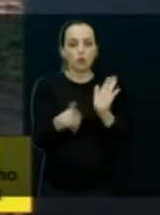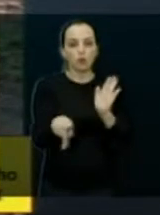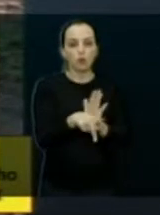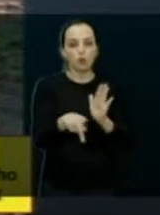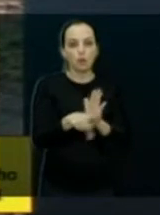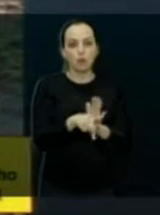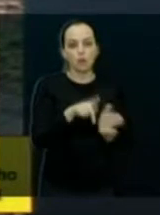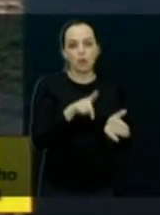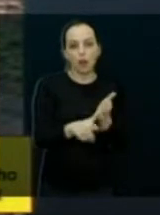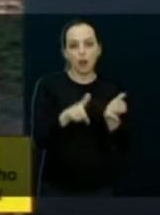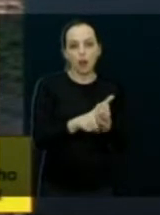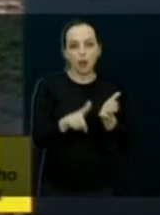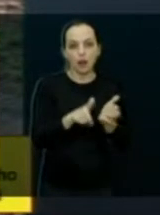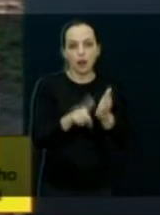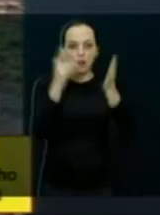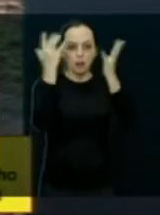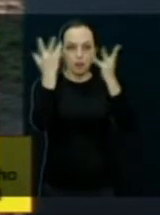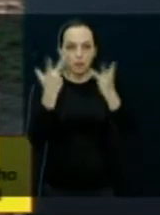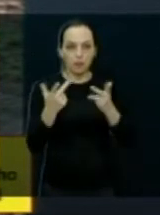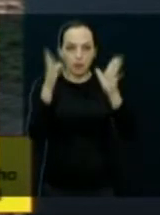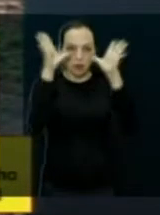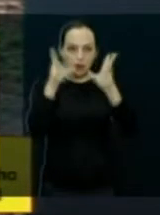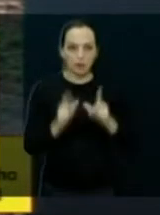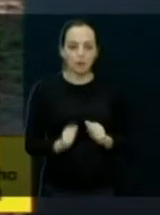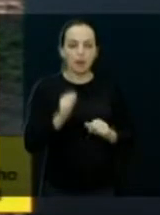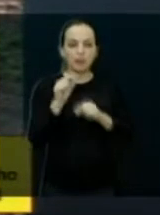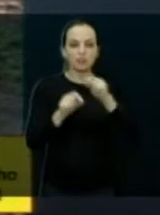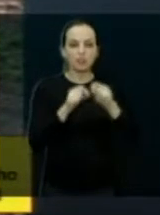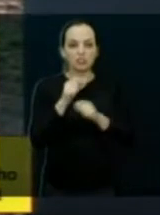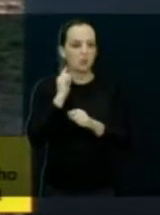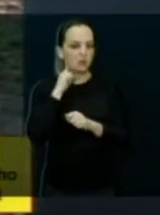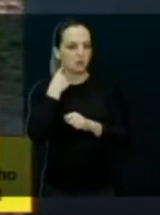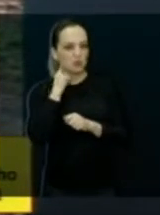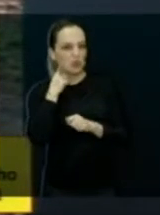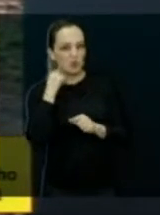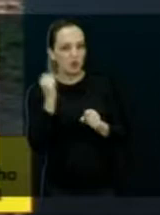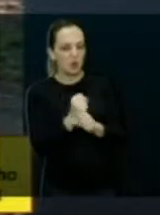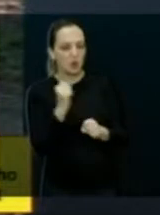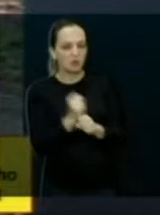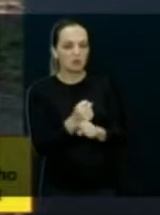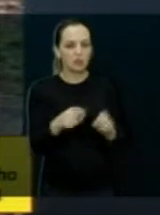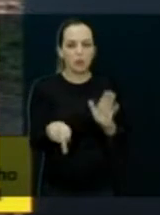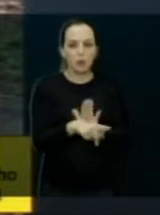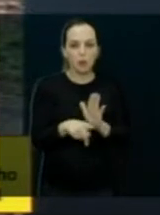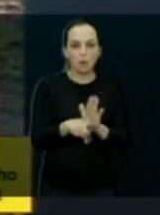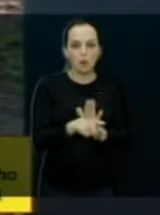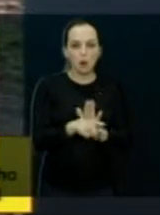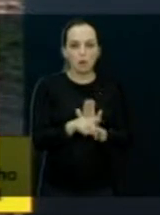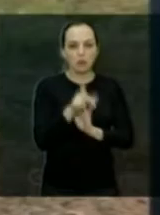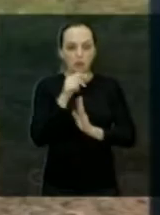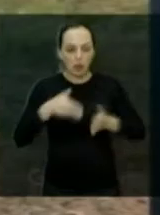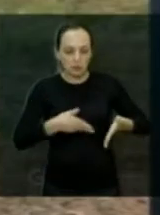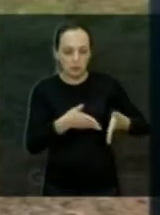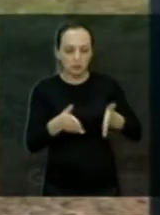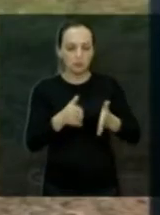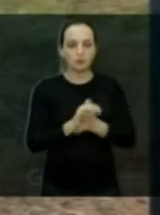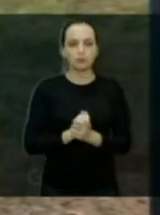para limpeza com populares, entulho também do lado do Ribeirão das Cruzes, pode passar.